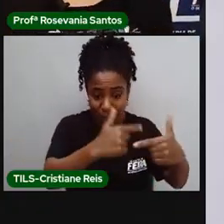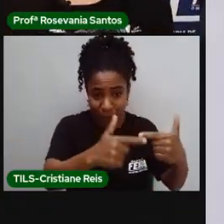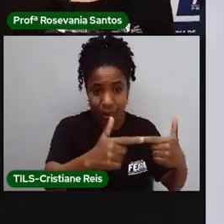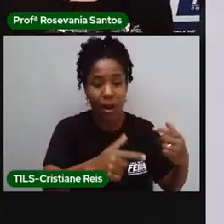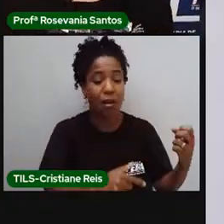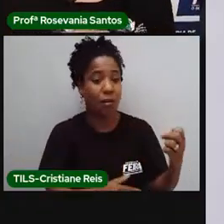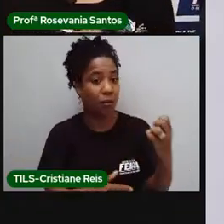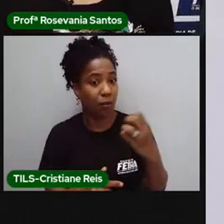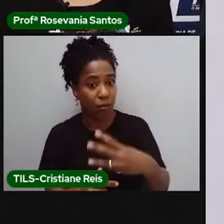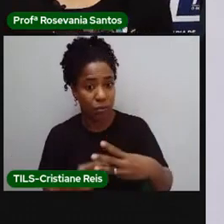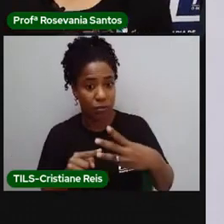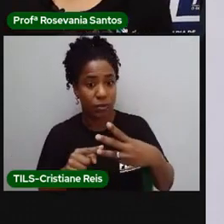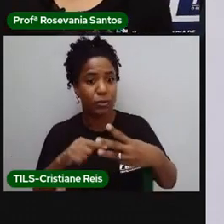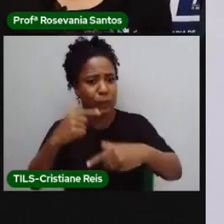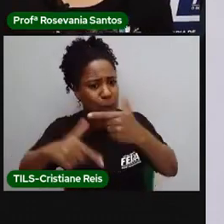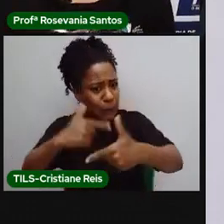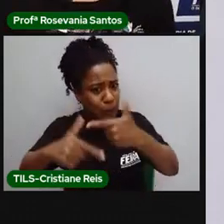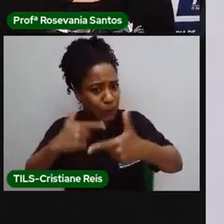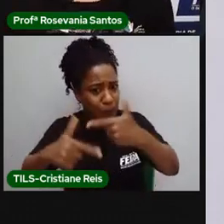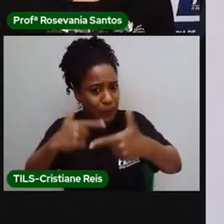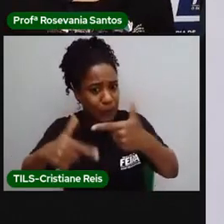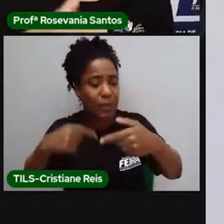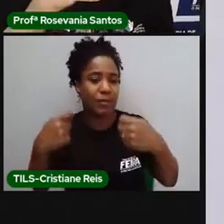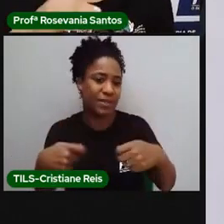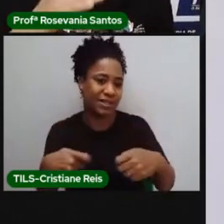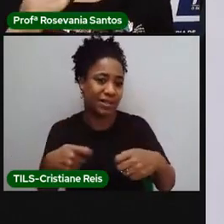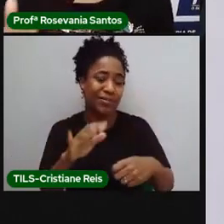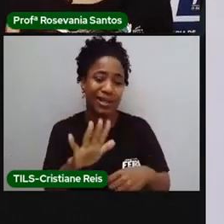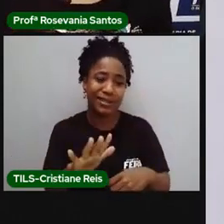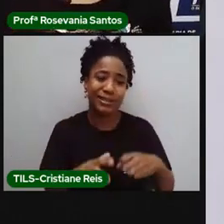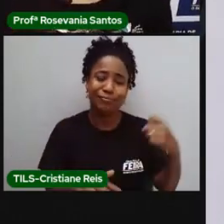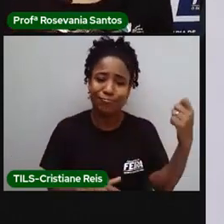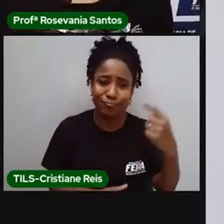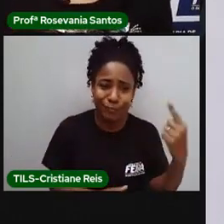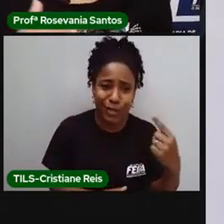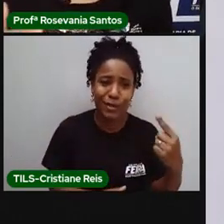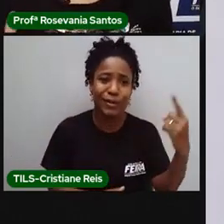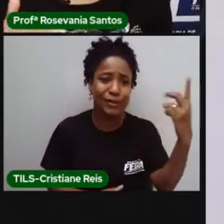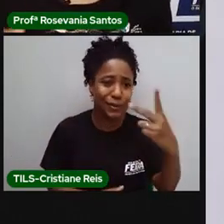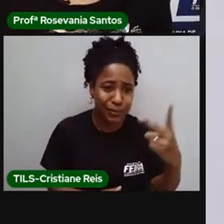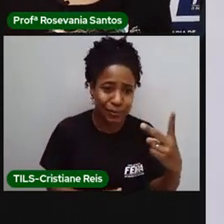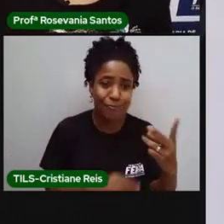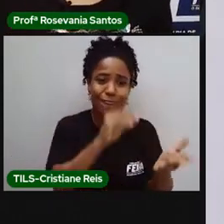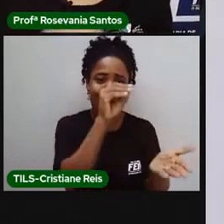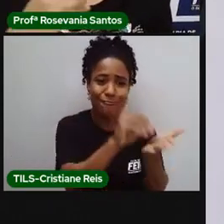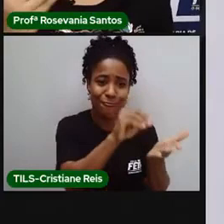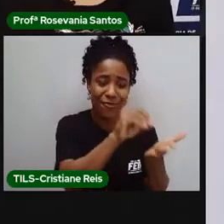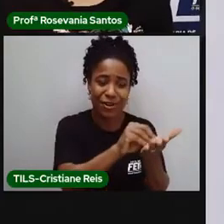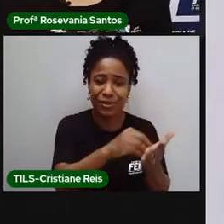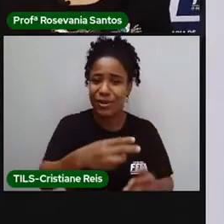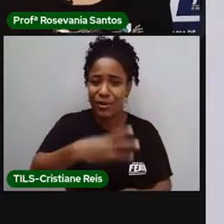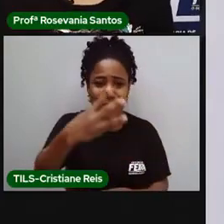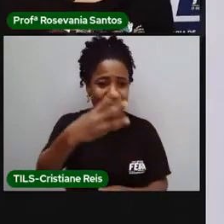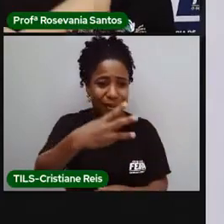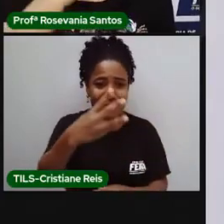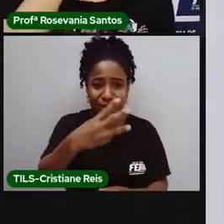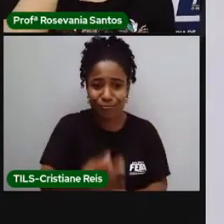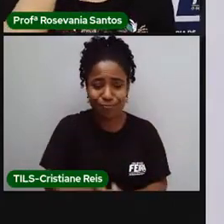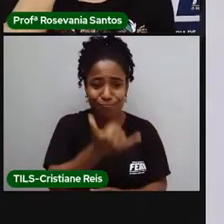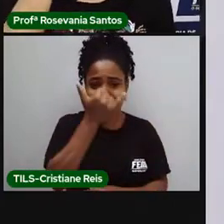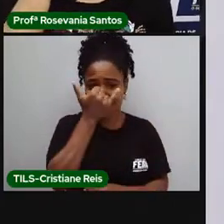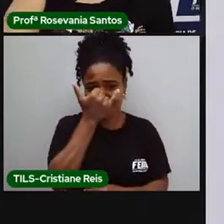terciário, aí entrava tudo. Eu estou falando de mercadorias, mas poderia ser, por exemplo, as comunicações,